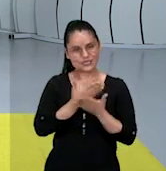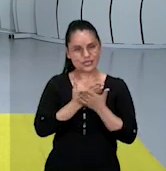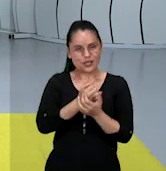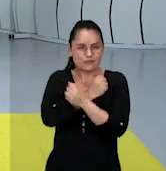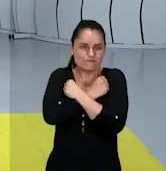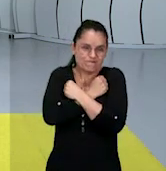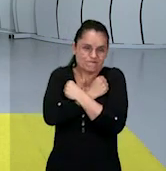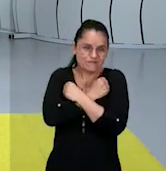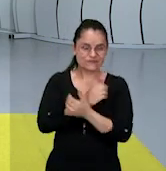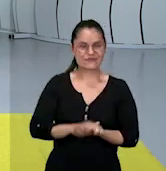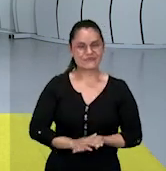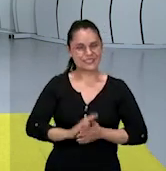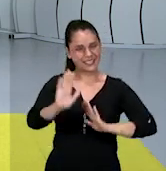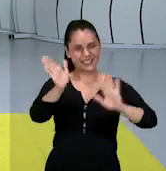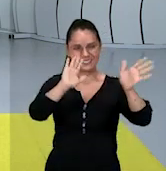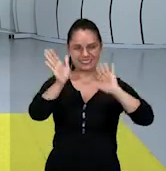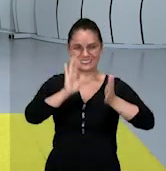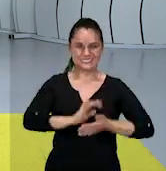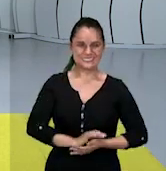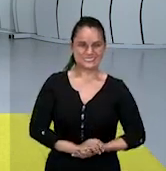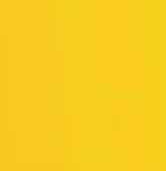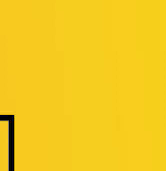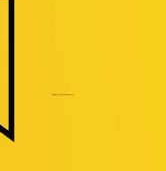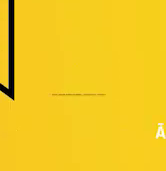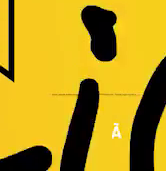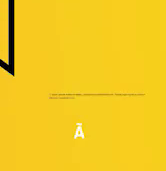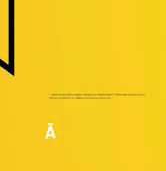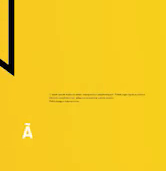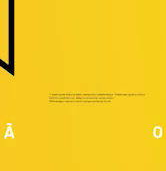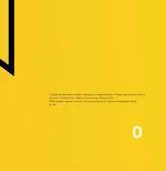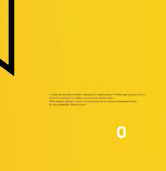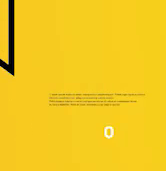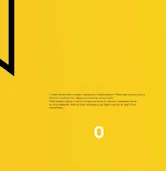forte abraço e até a próxima Música